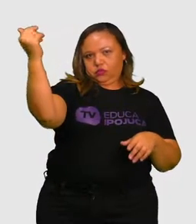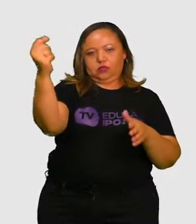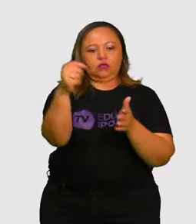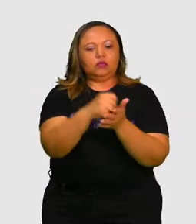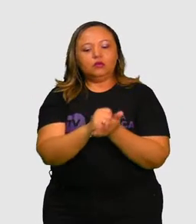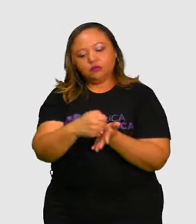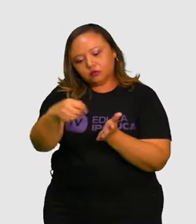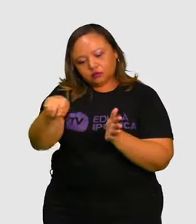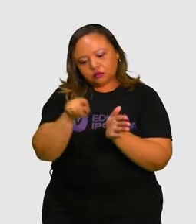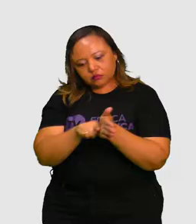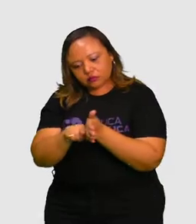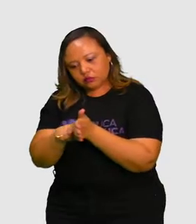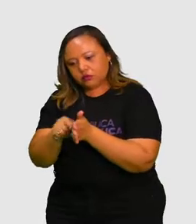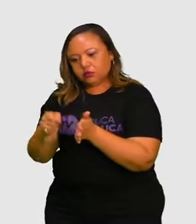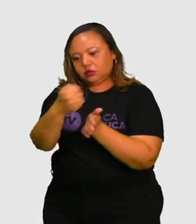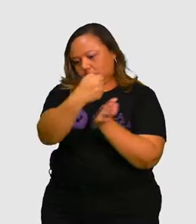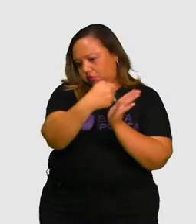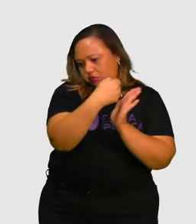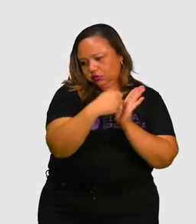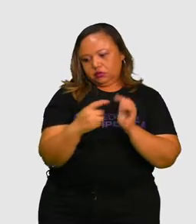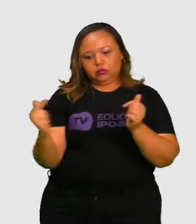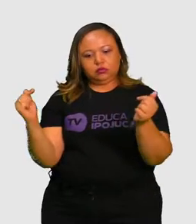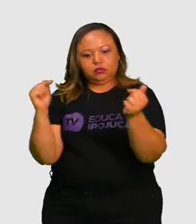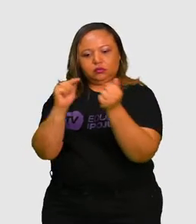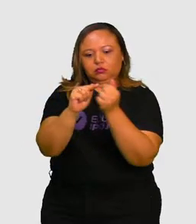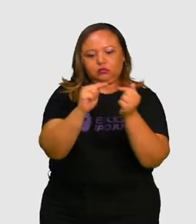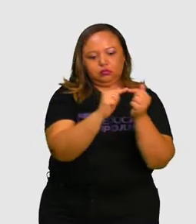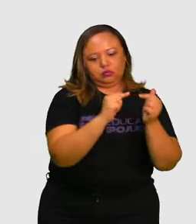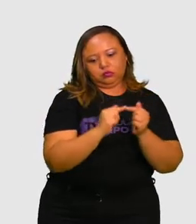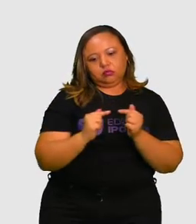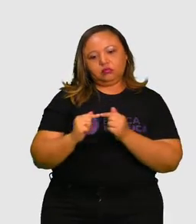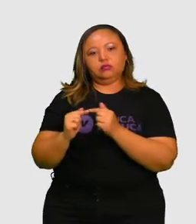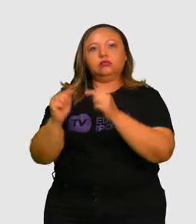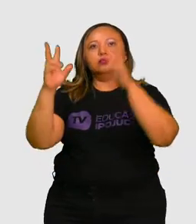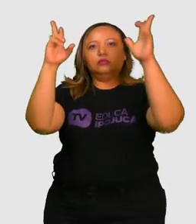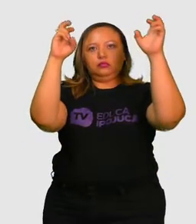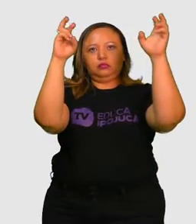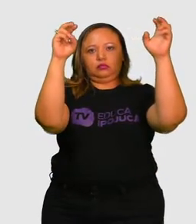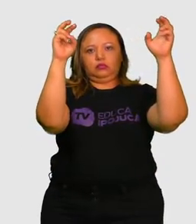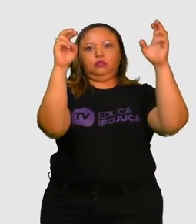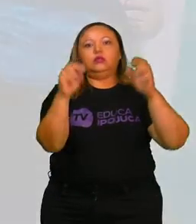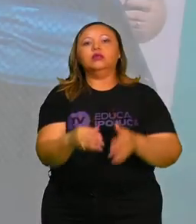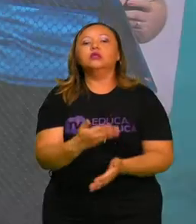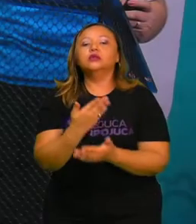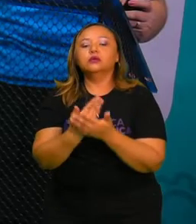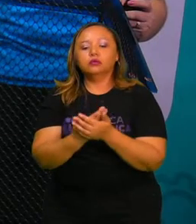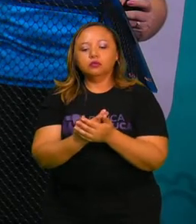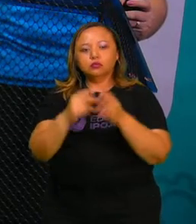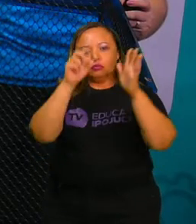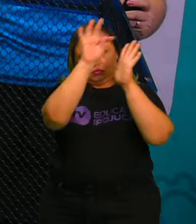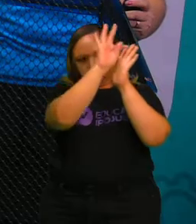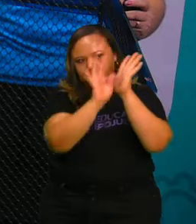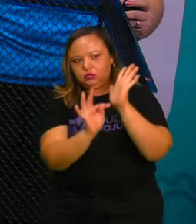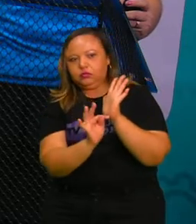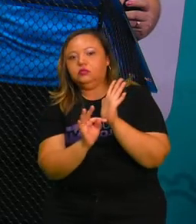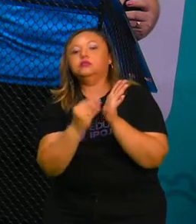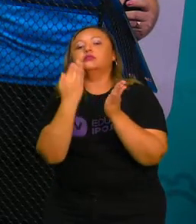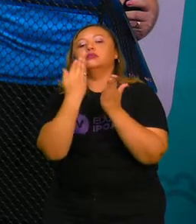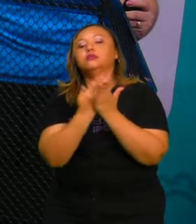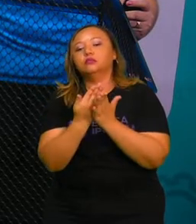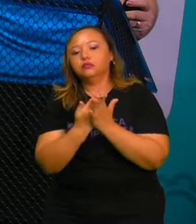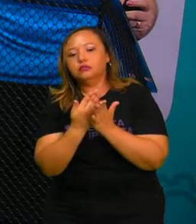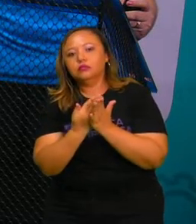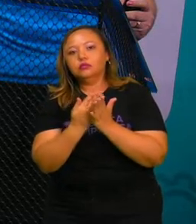determinado tema. Então o texto, ele é fruto de um estudo. Possui a